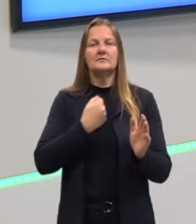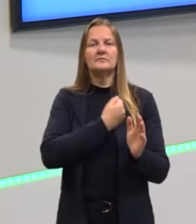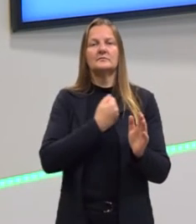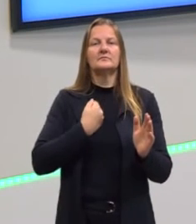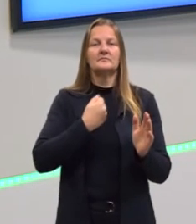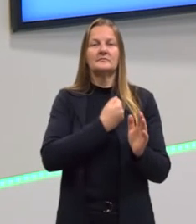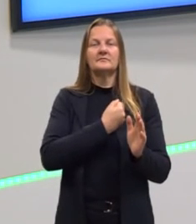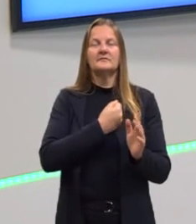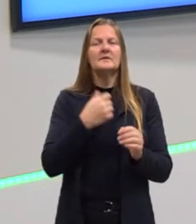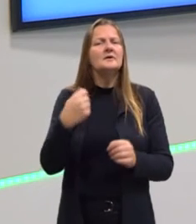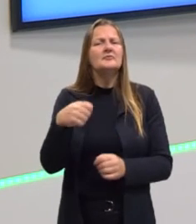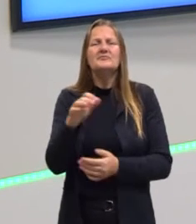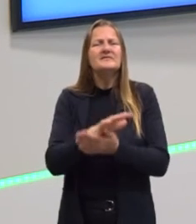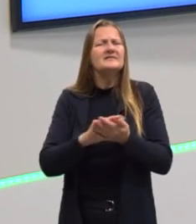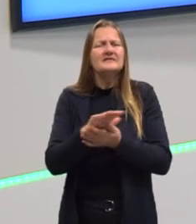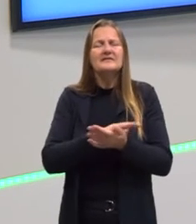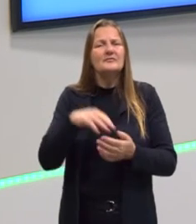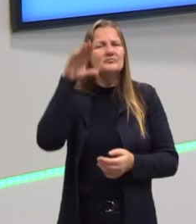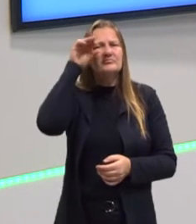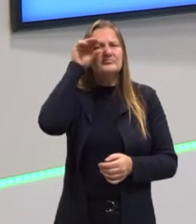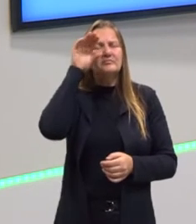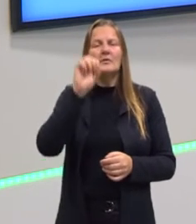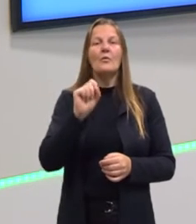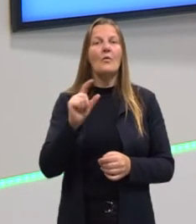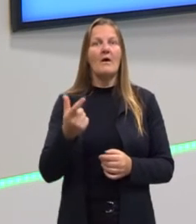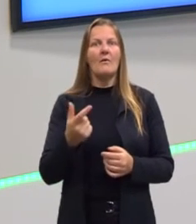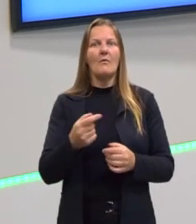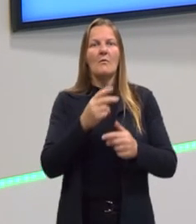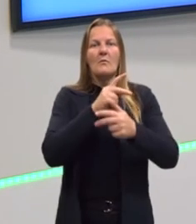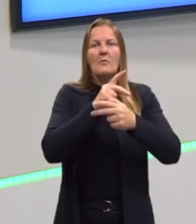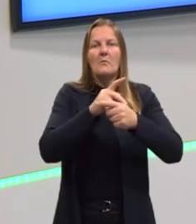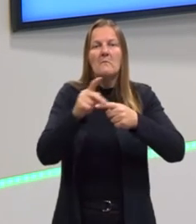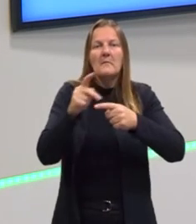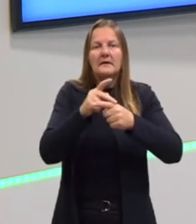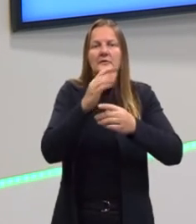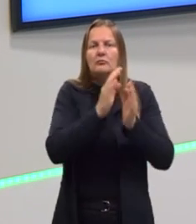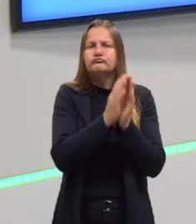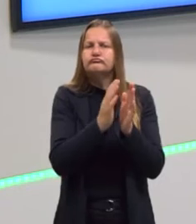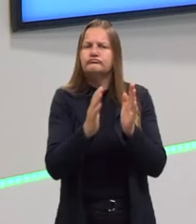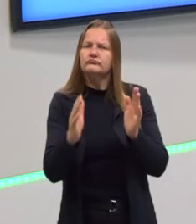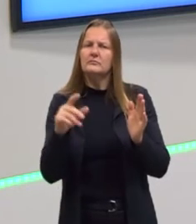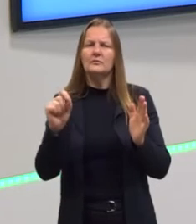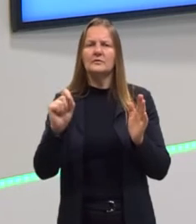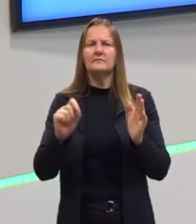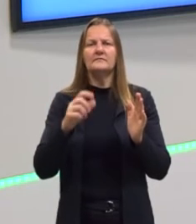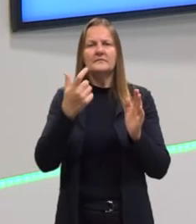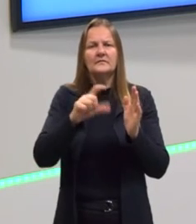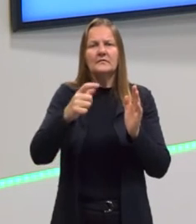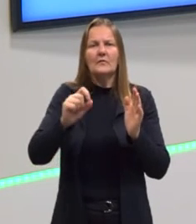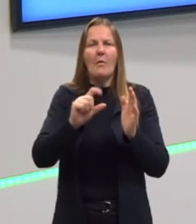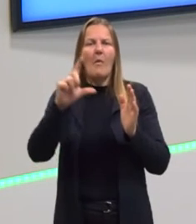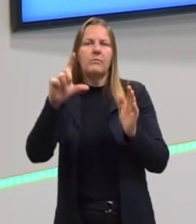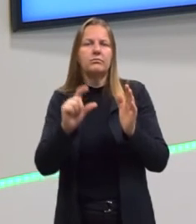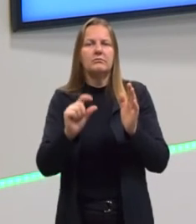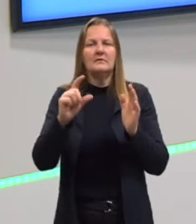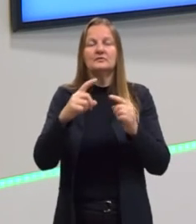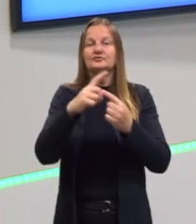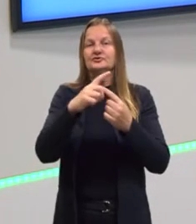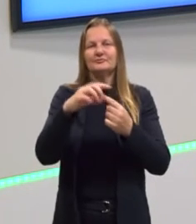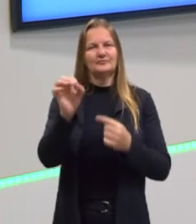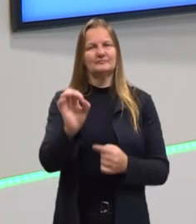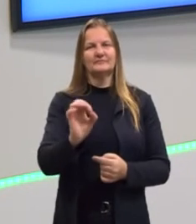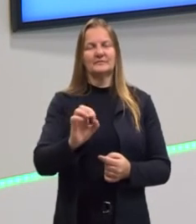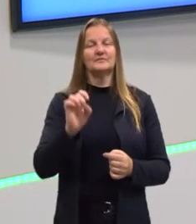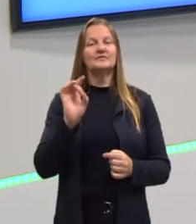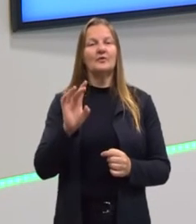Não precisamos observar ali qual era o padrão, o que estava acontecendo, se estava aumentando, diminuindo, mas nós